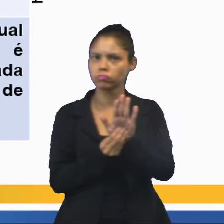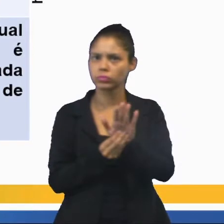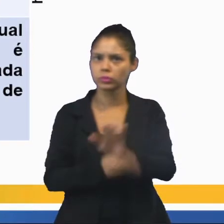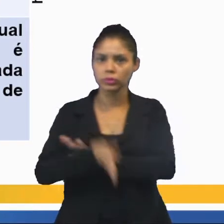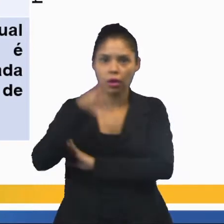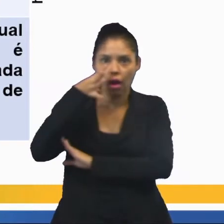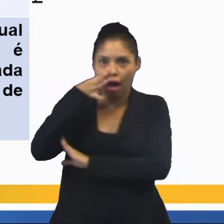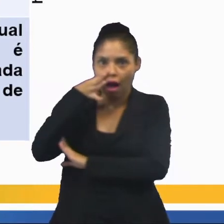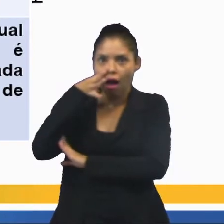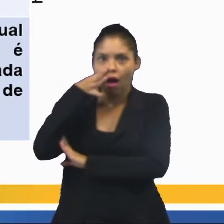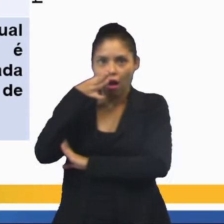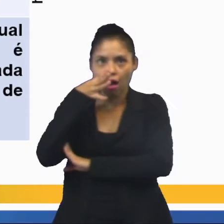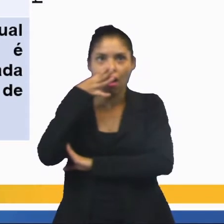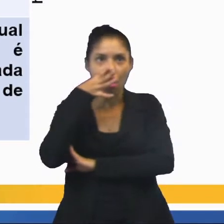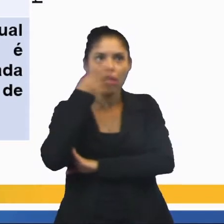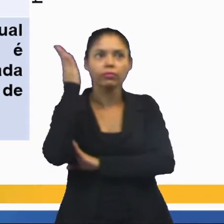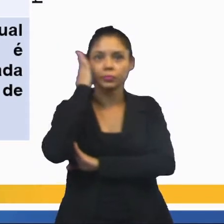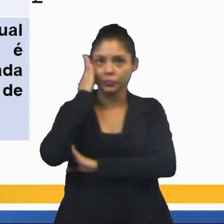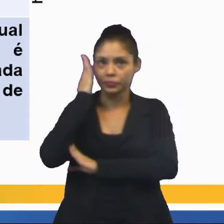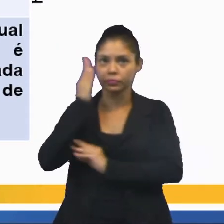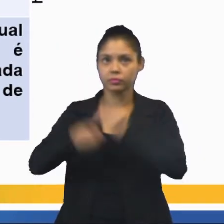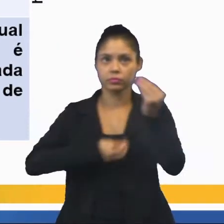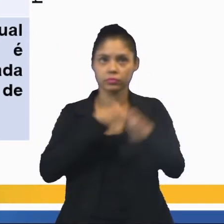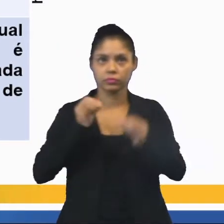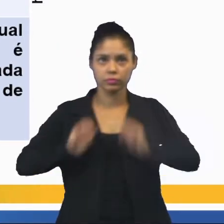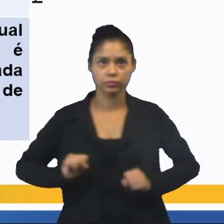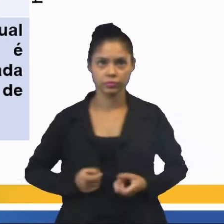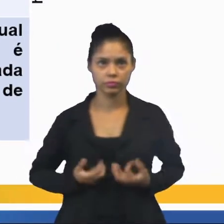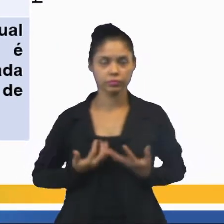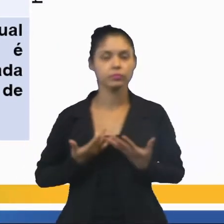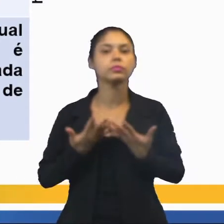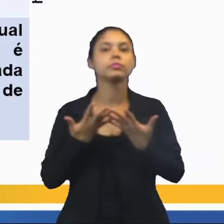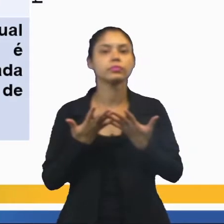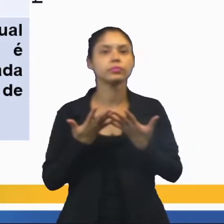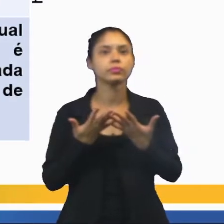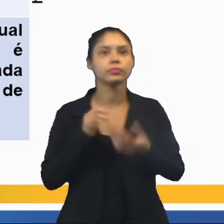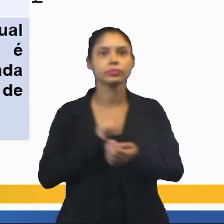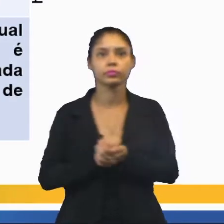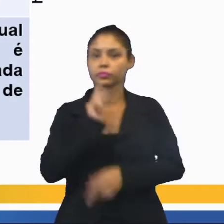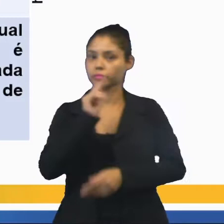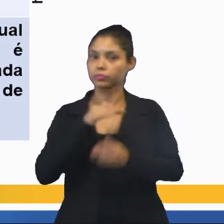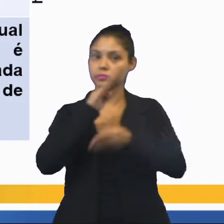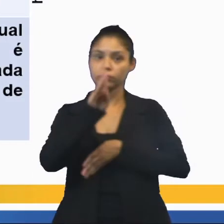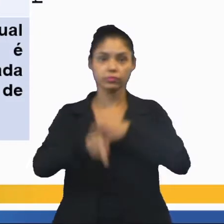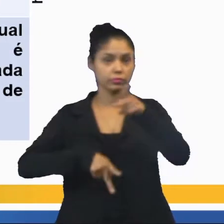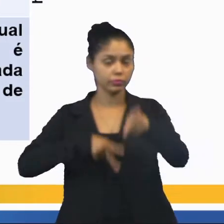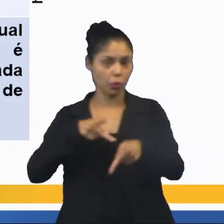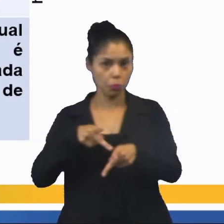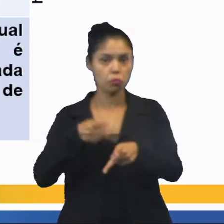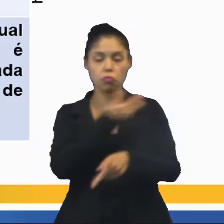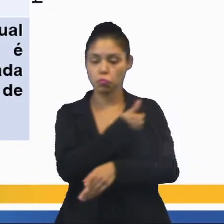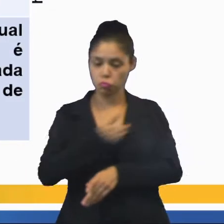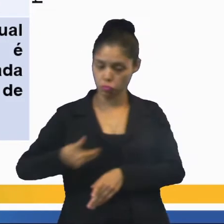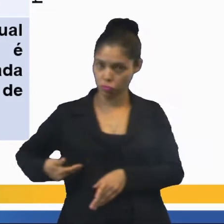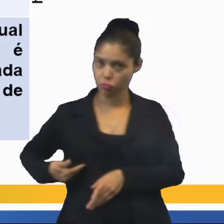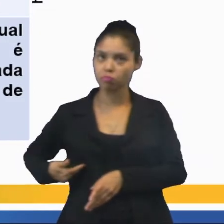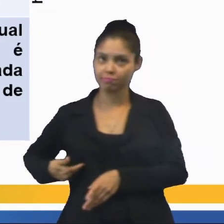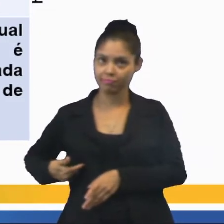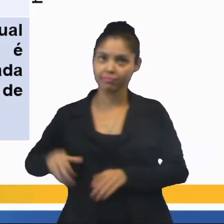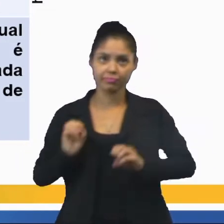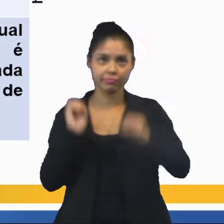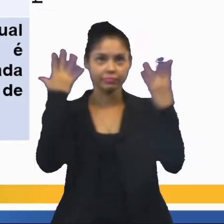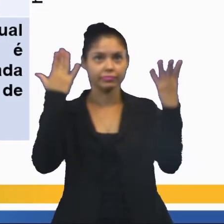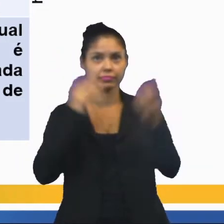mistérios compreensíveis por meio daquela religião. De modo público, uma celebração de uma religião,